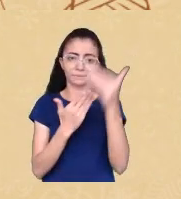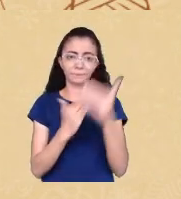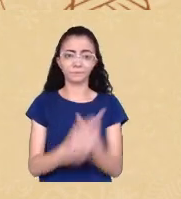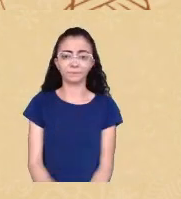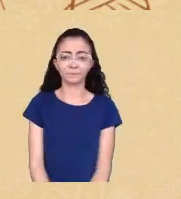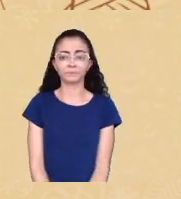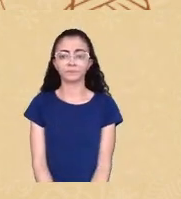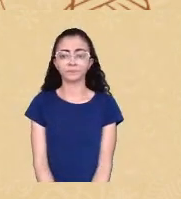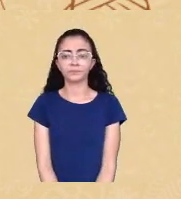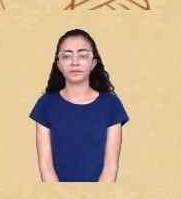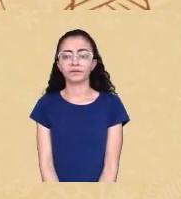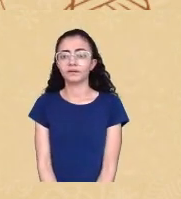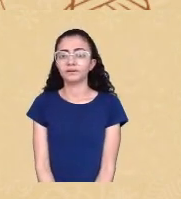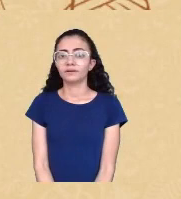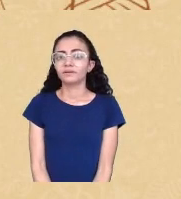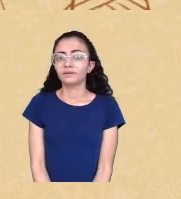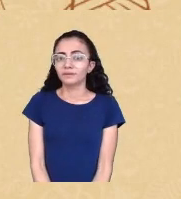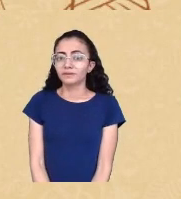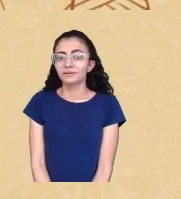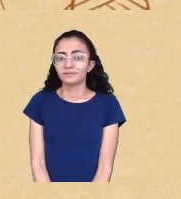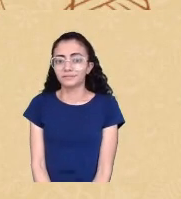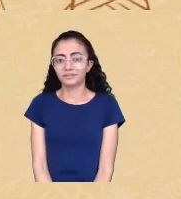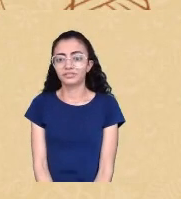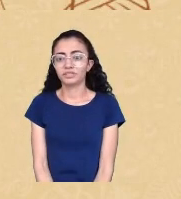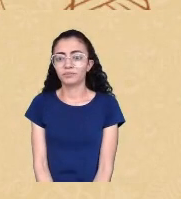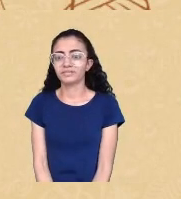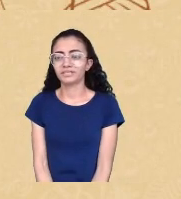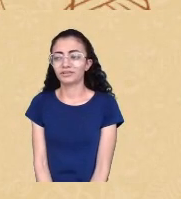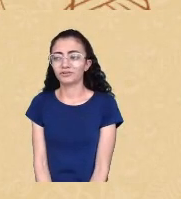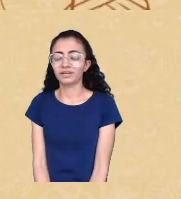nem sabia se eu falei pouco ou se eu falei muito